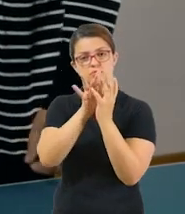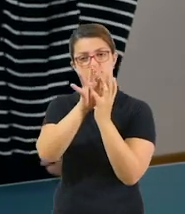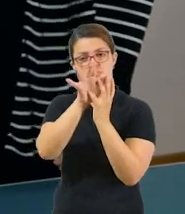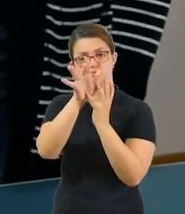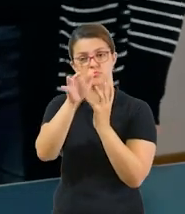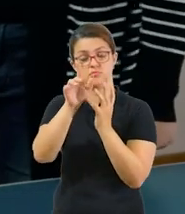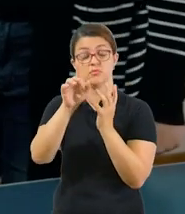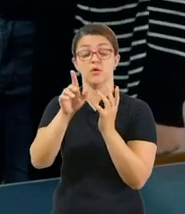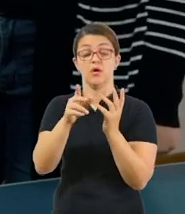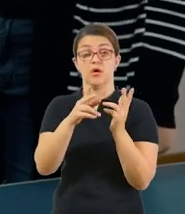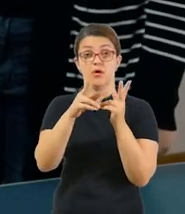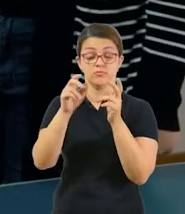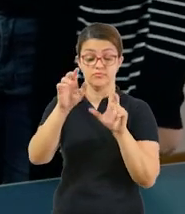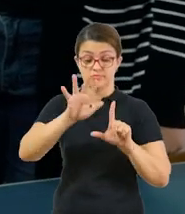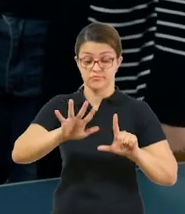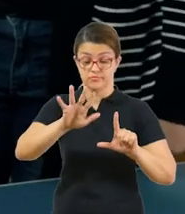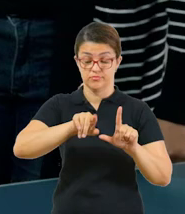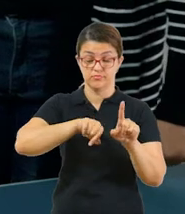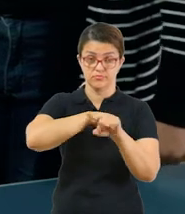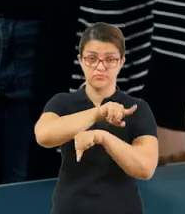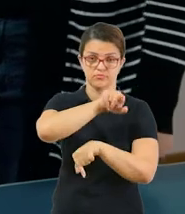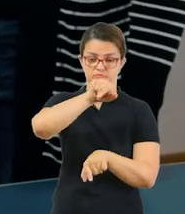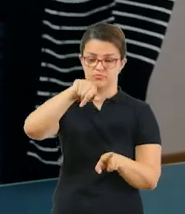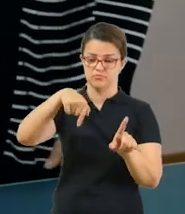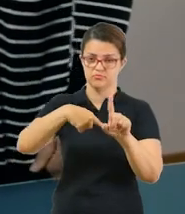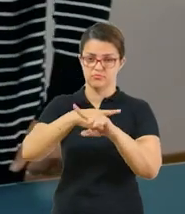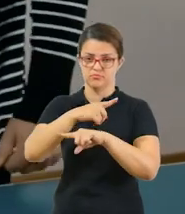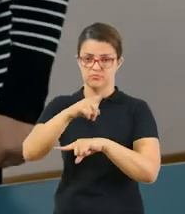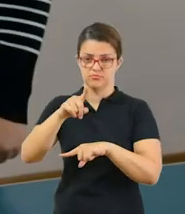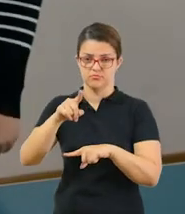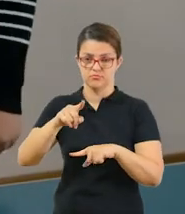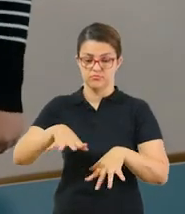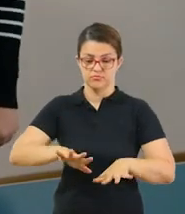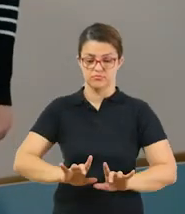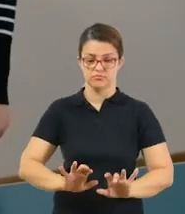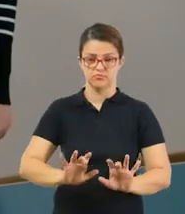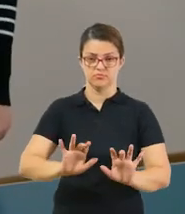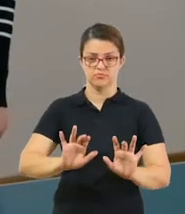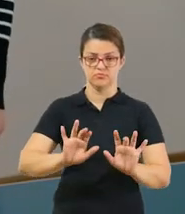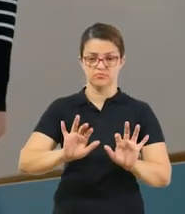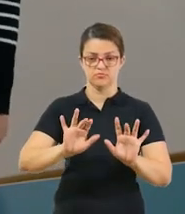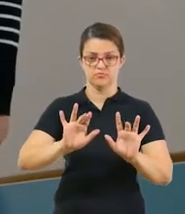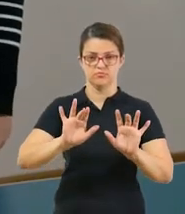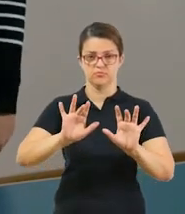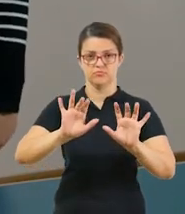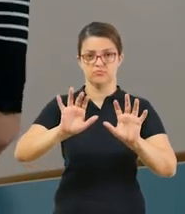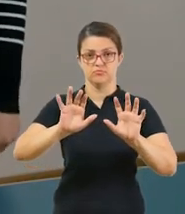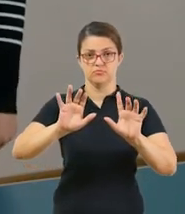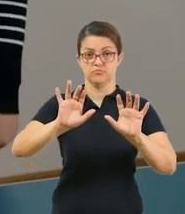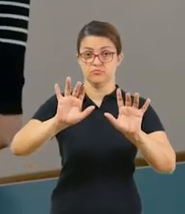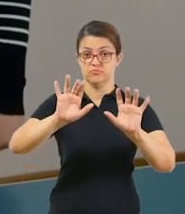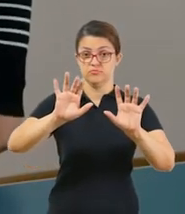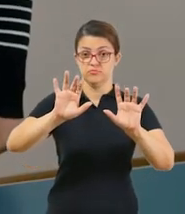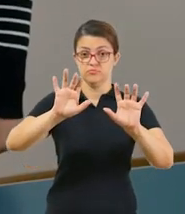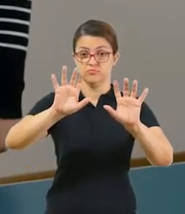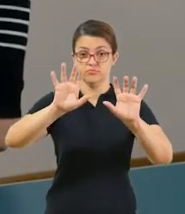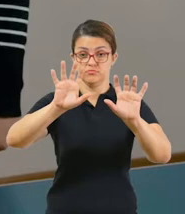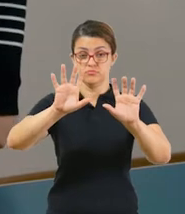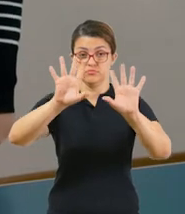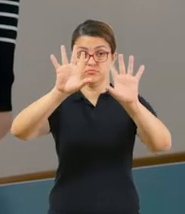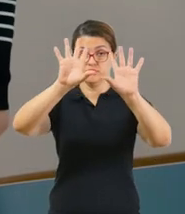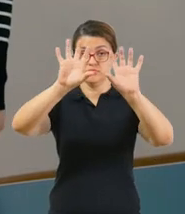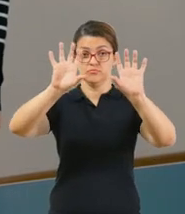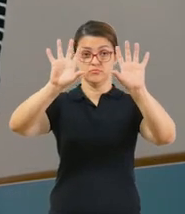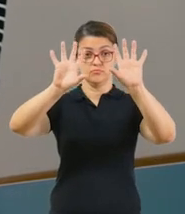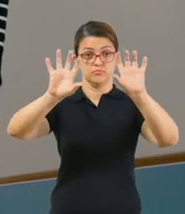Então nós temos aqui a imagem que mostra os cinco ciclos da água. Então tem a evaporação, que ela é absorvida pelo calor do